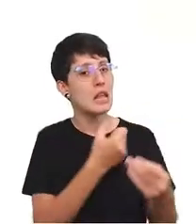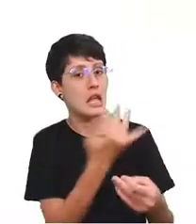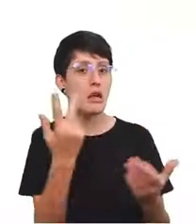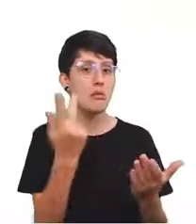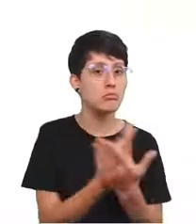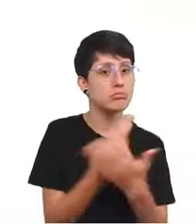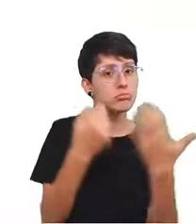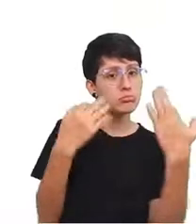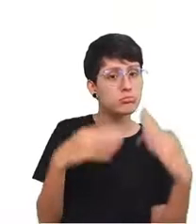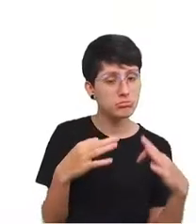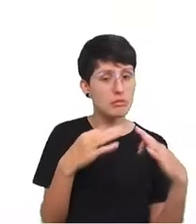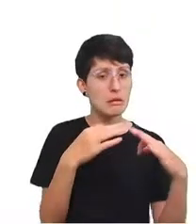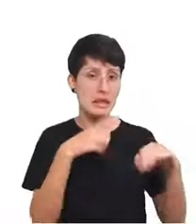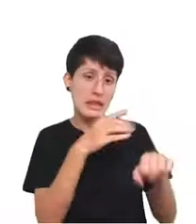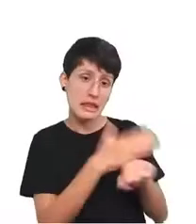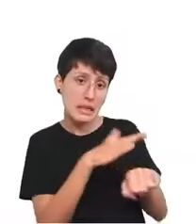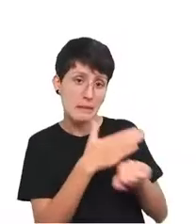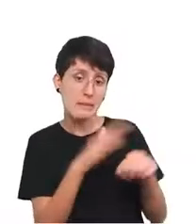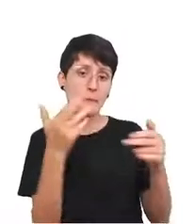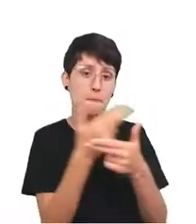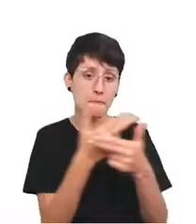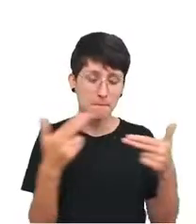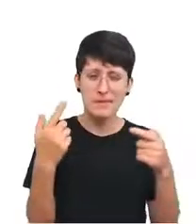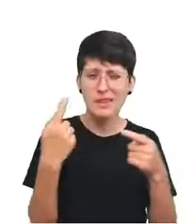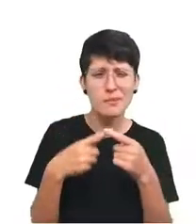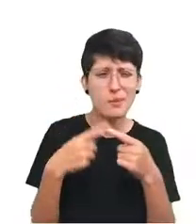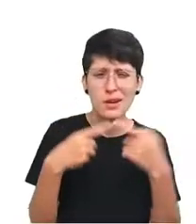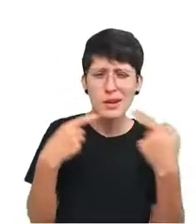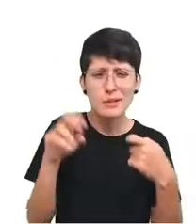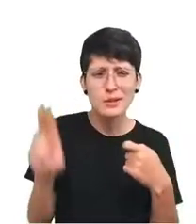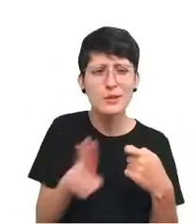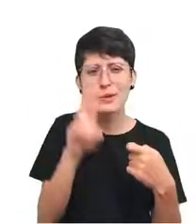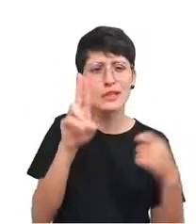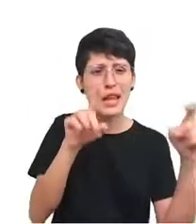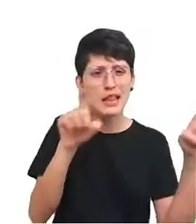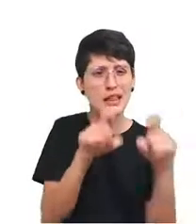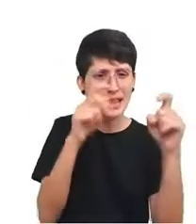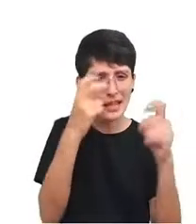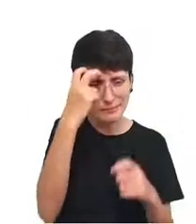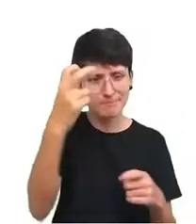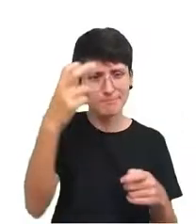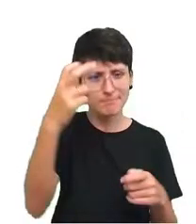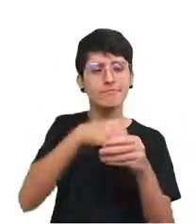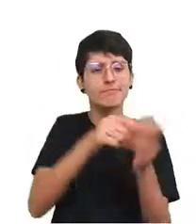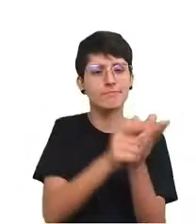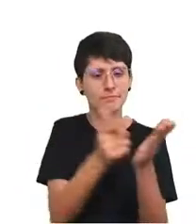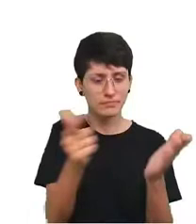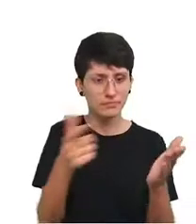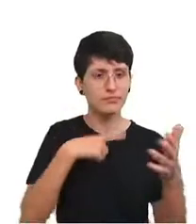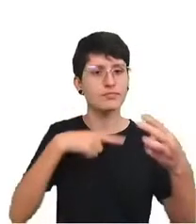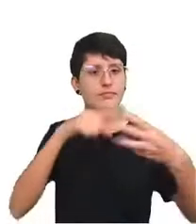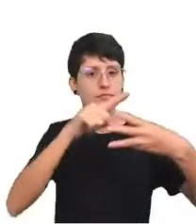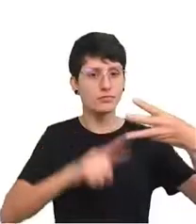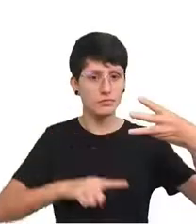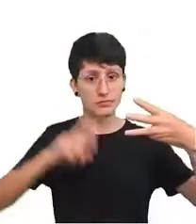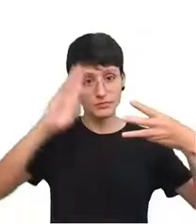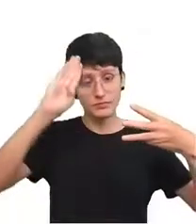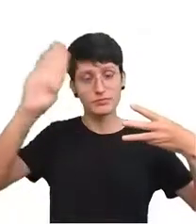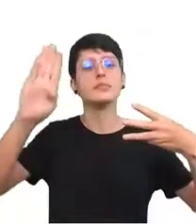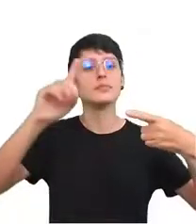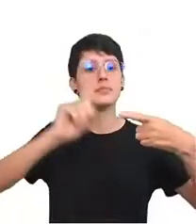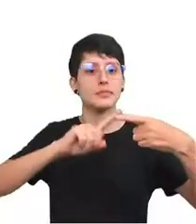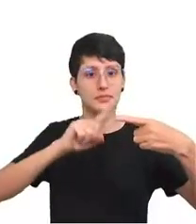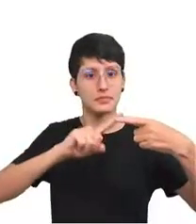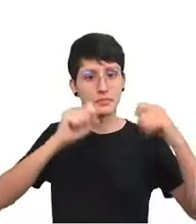esse de treinamento. Então, por que devemos usar o machine learning no jornalismo? Eu diria que há três razões principais. A primeira é que podem ser